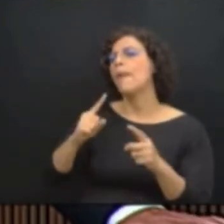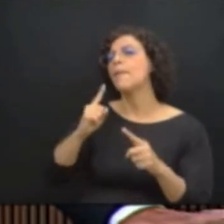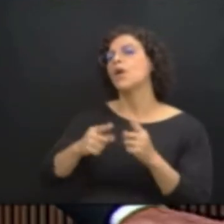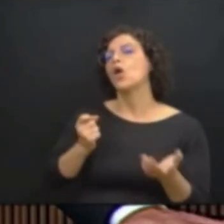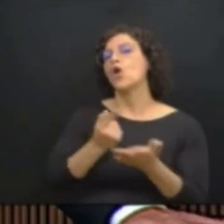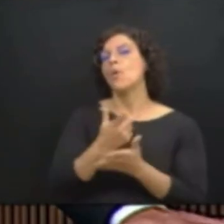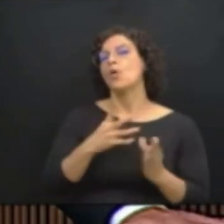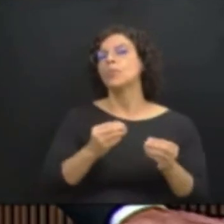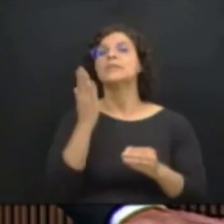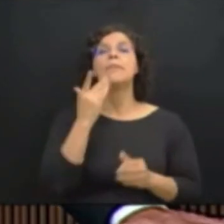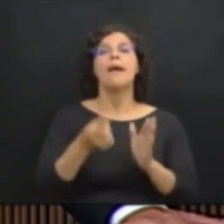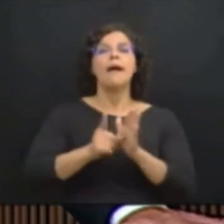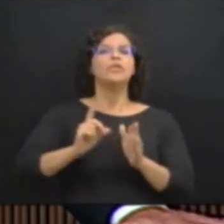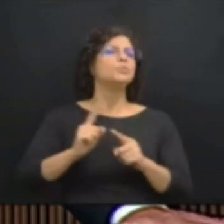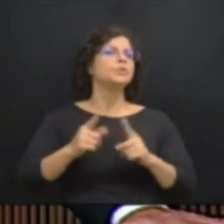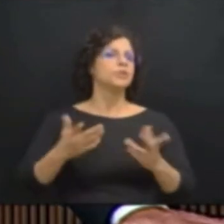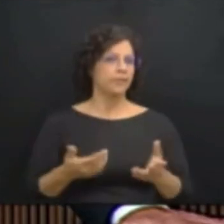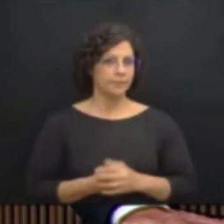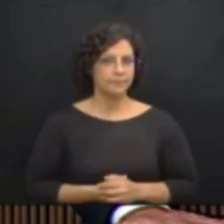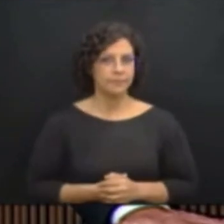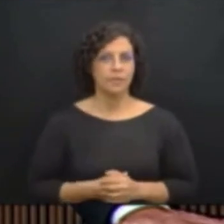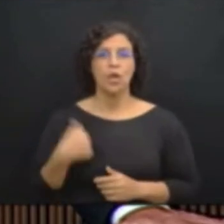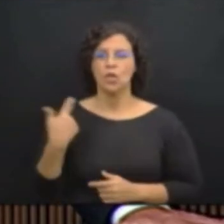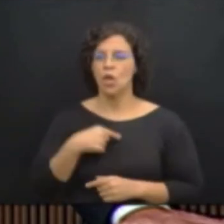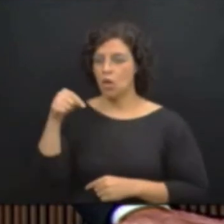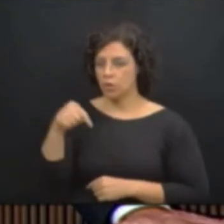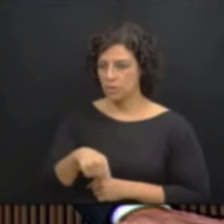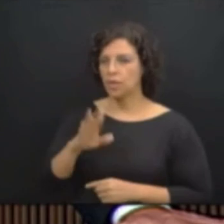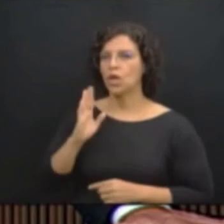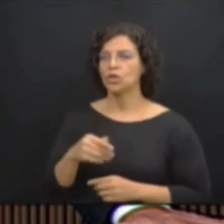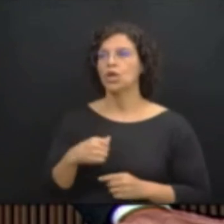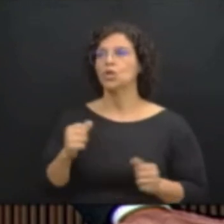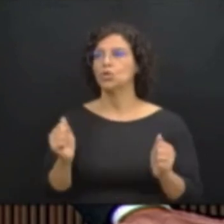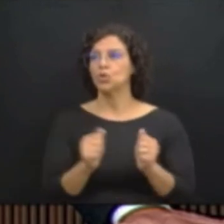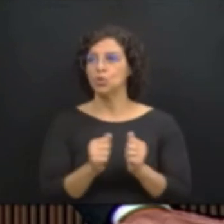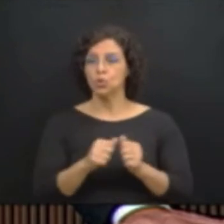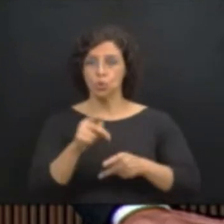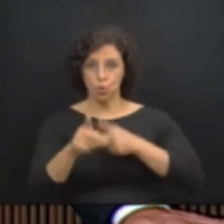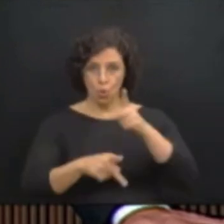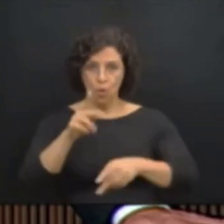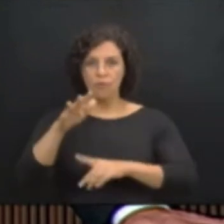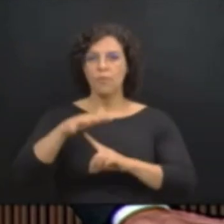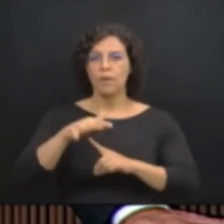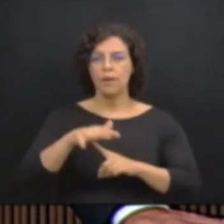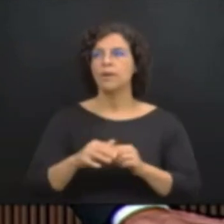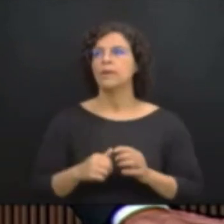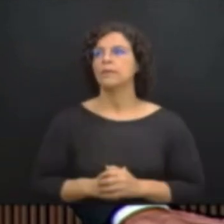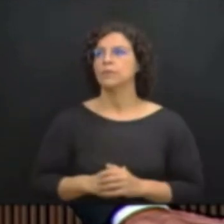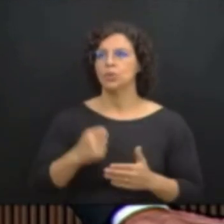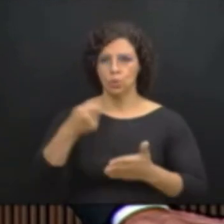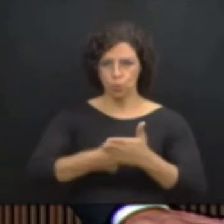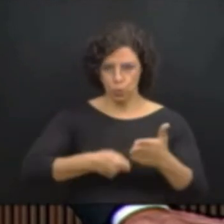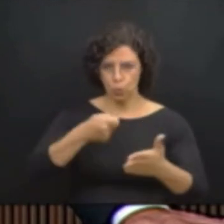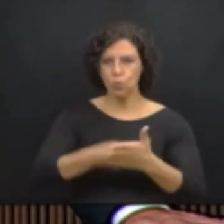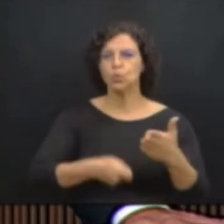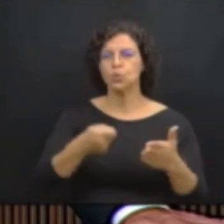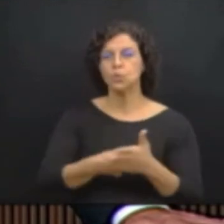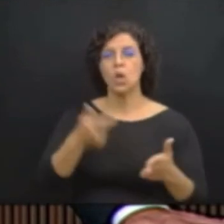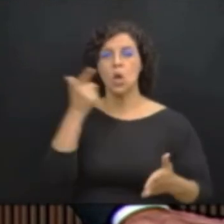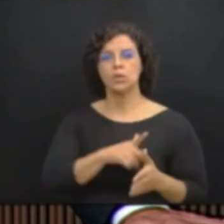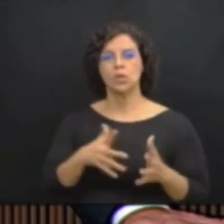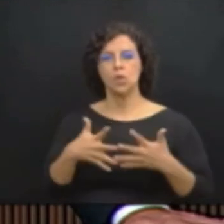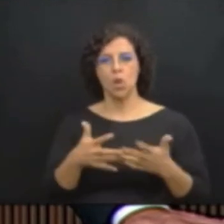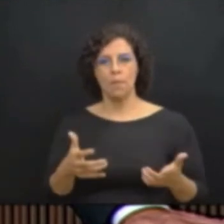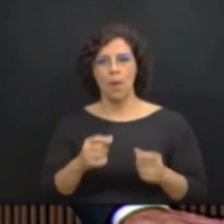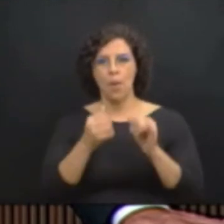que eles sabiam antes. Estaremos aqui, junto com o povo do Paraná, lutando para que a Copel,